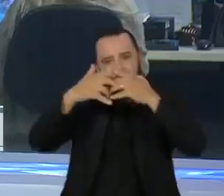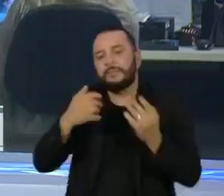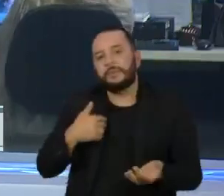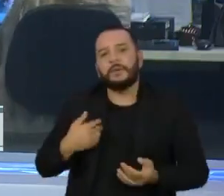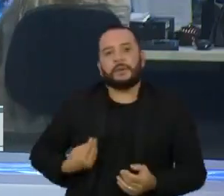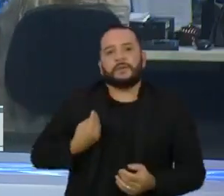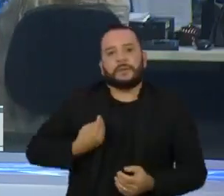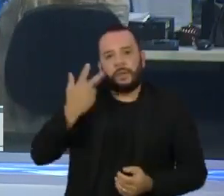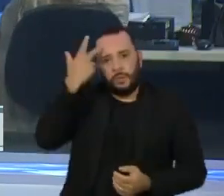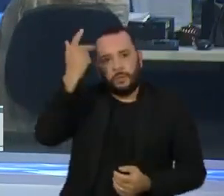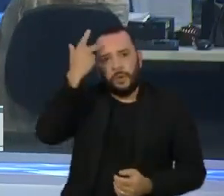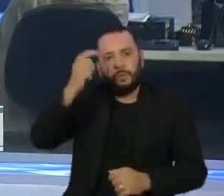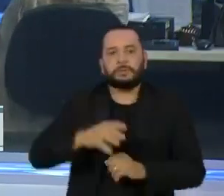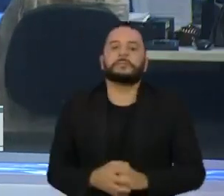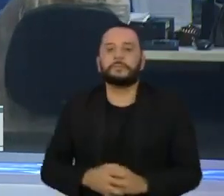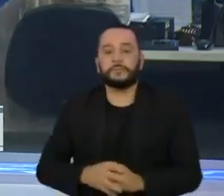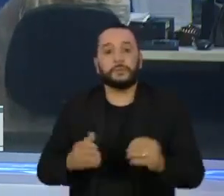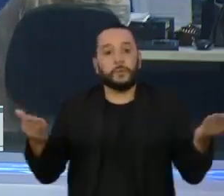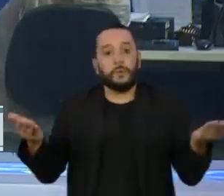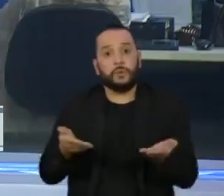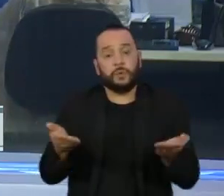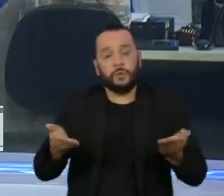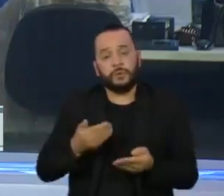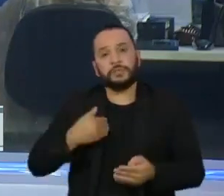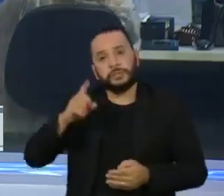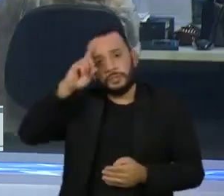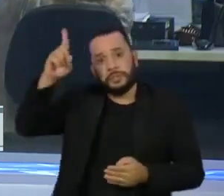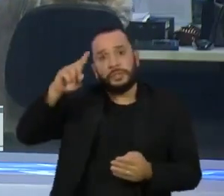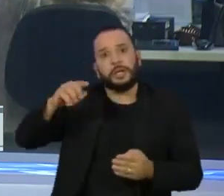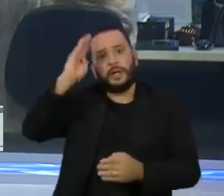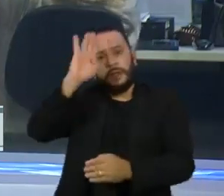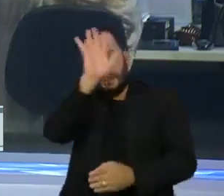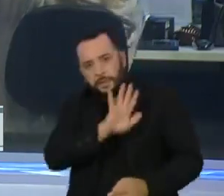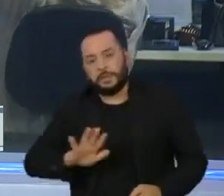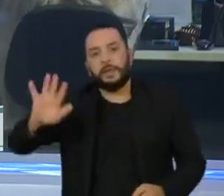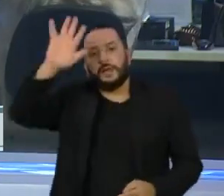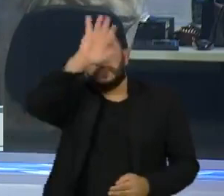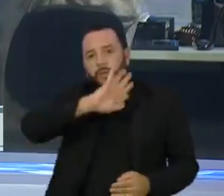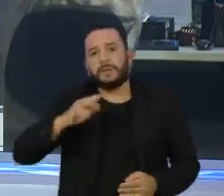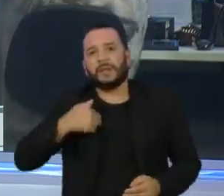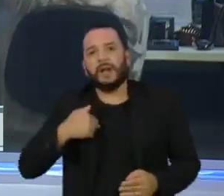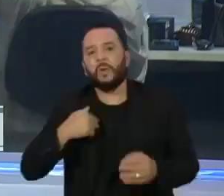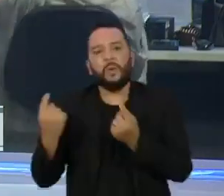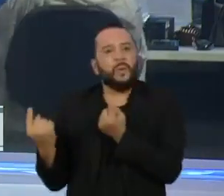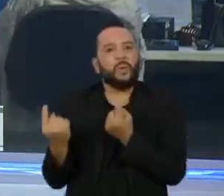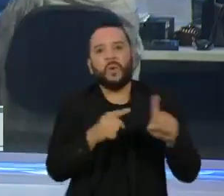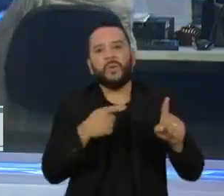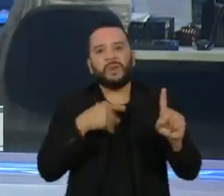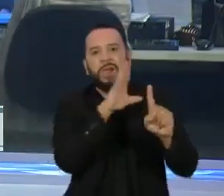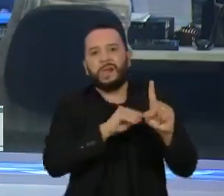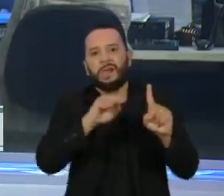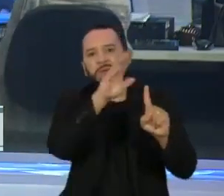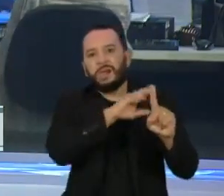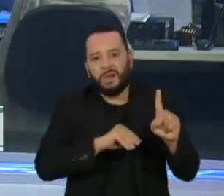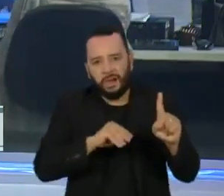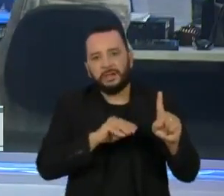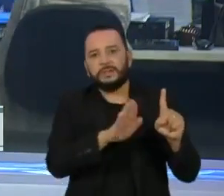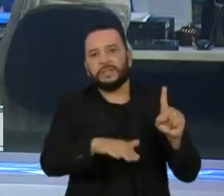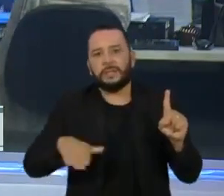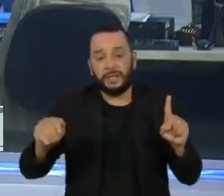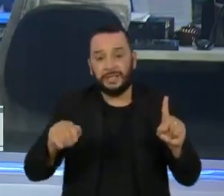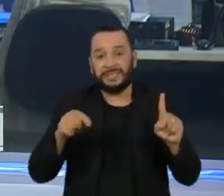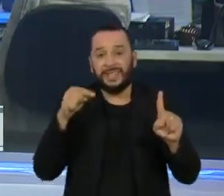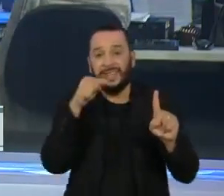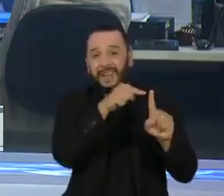Hoje é o Dia Nacional de Combate ao Abuso e à Exploração Sexual Infantil. Para as vítimas, uma dor que grita em